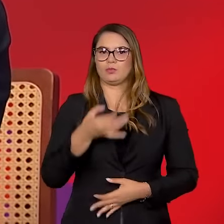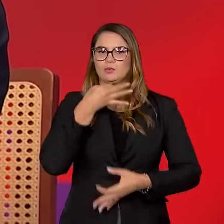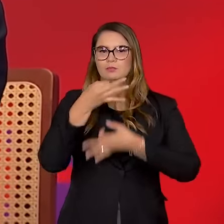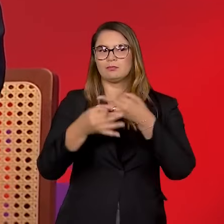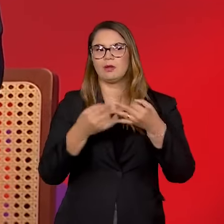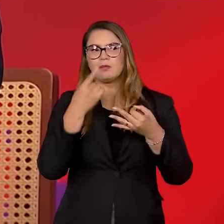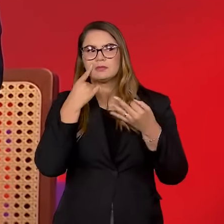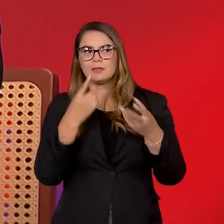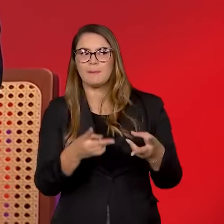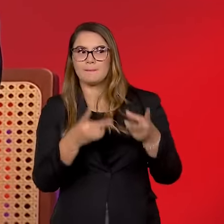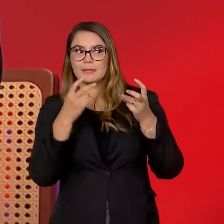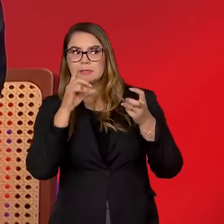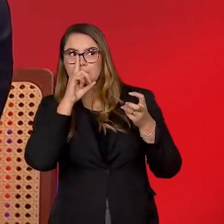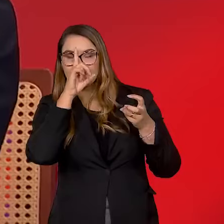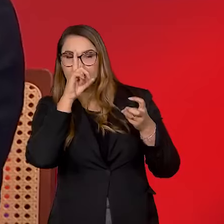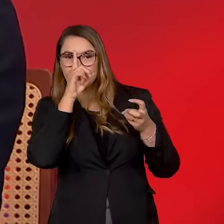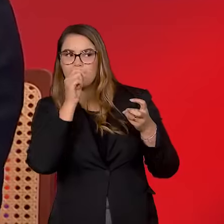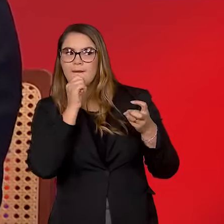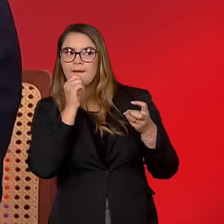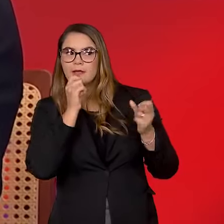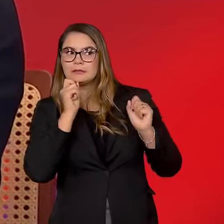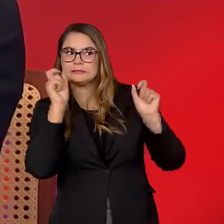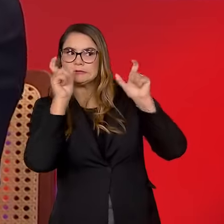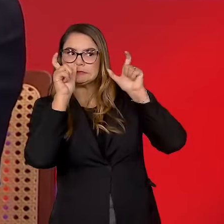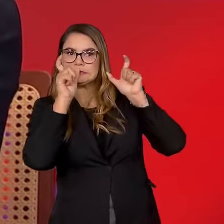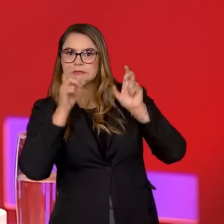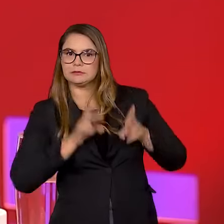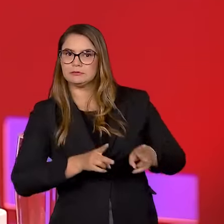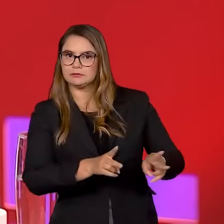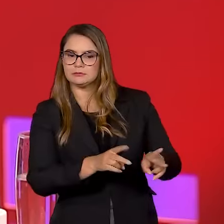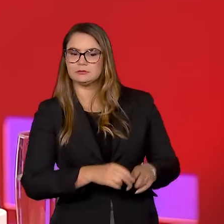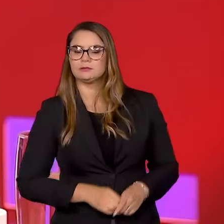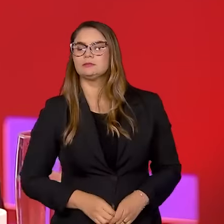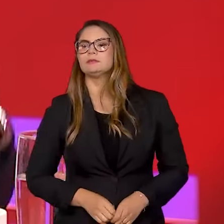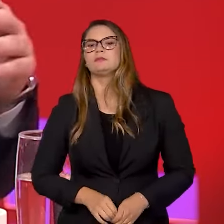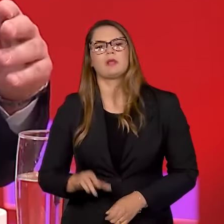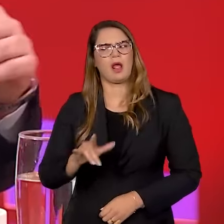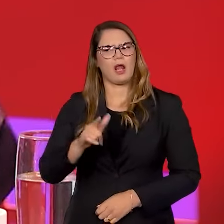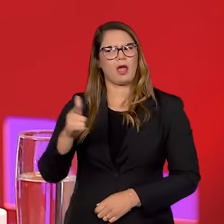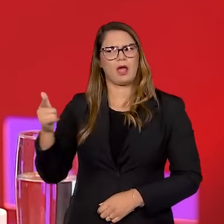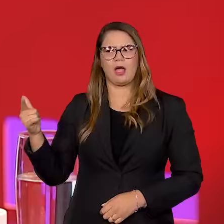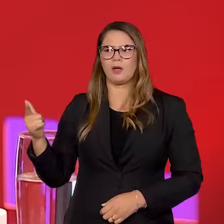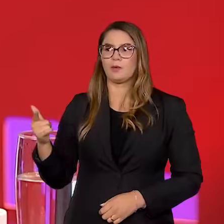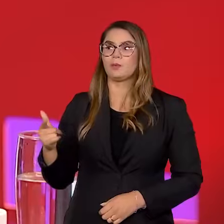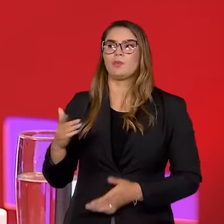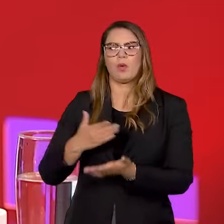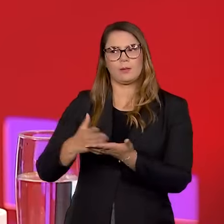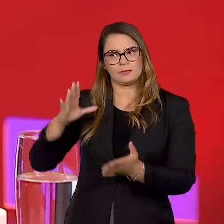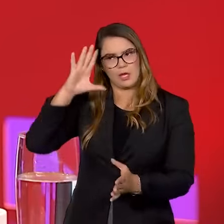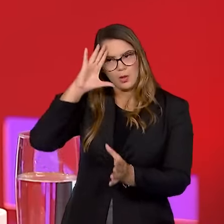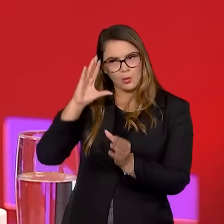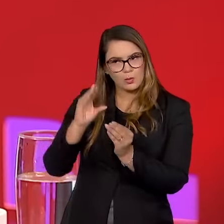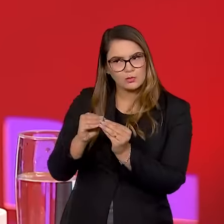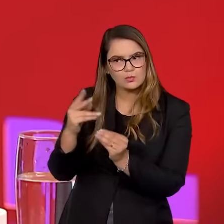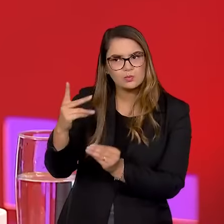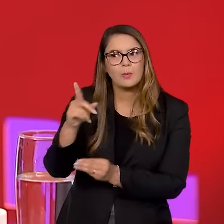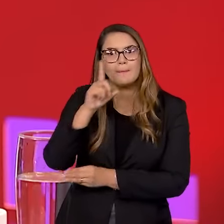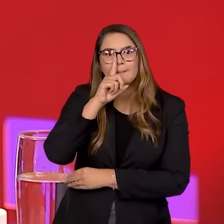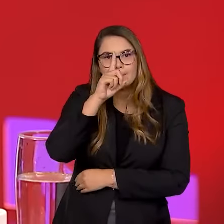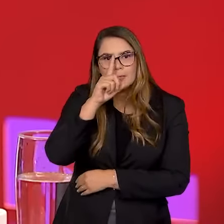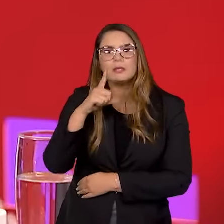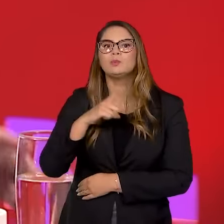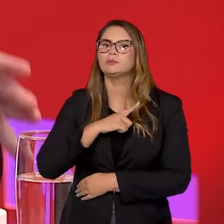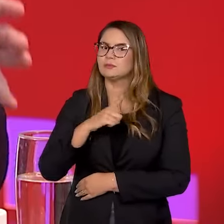na esquina um perigo iminente. A gente tem que ficar de olho sempre. Não tem a menor dúvida. Começar pela sua conclusão. Eu vejo esse perigo